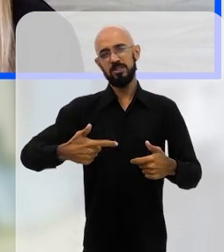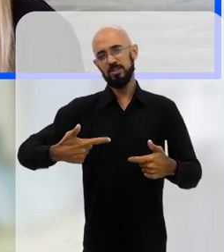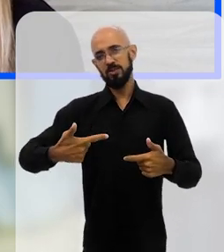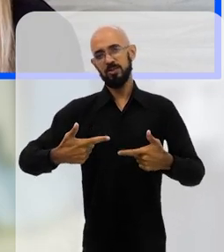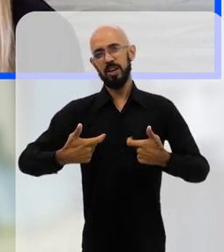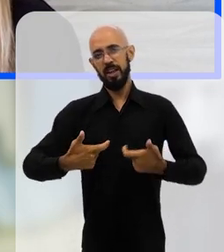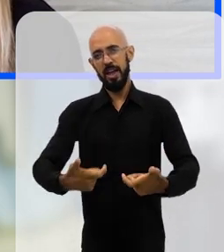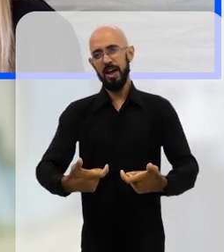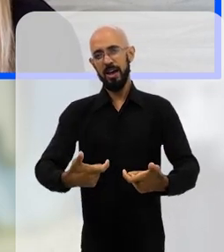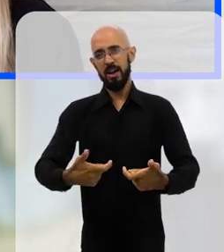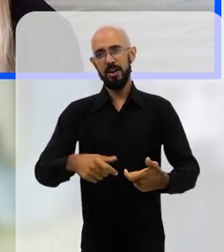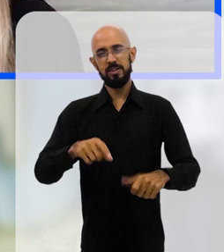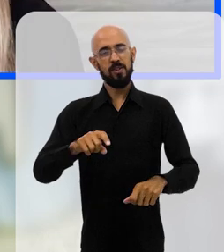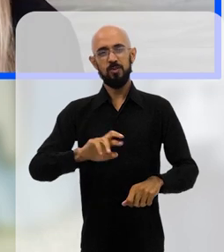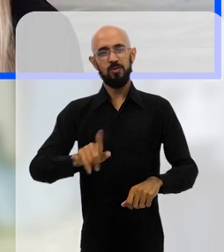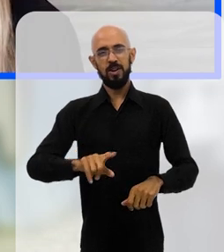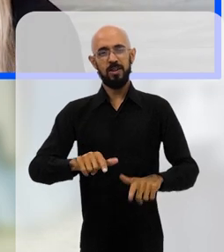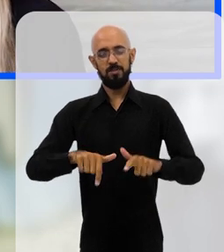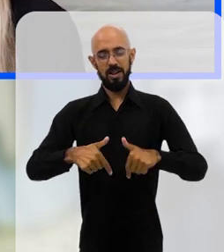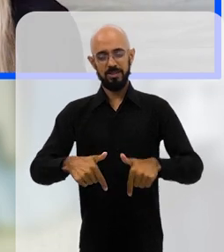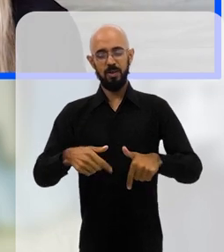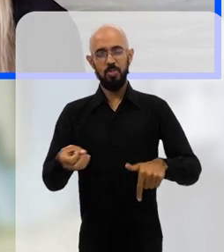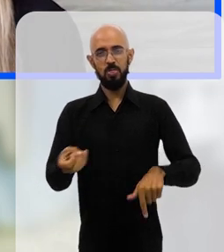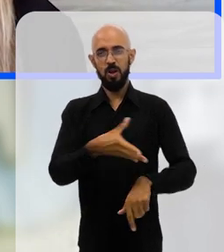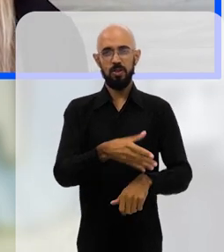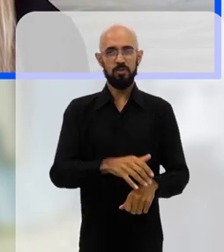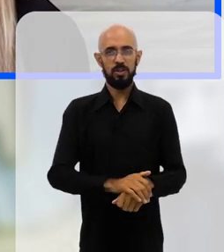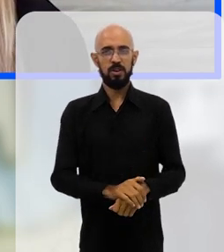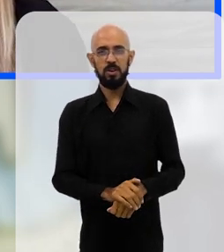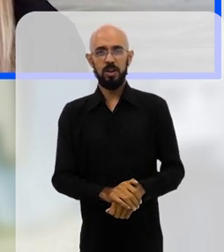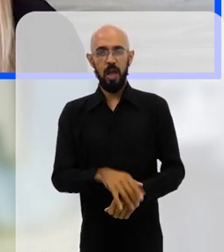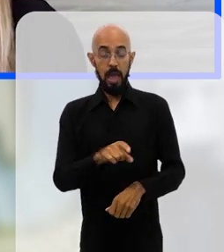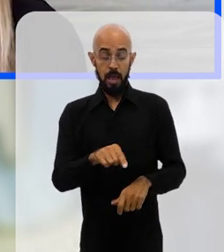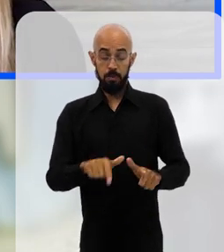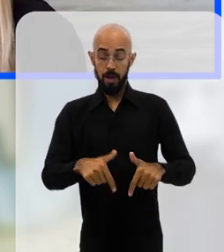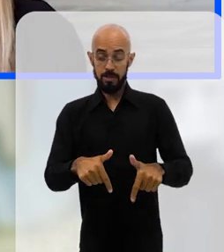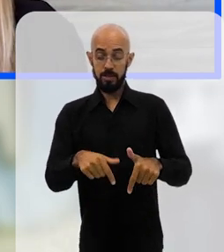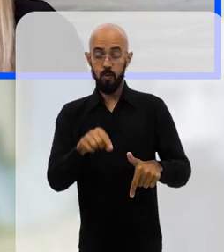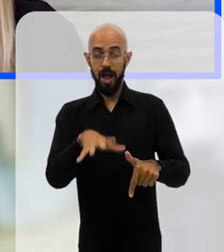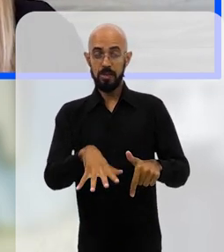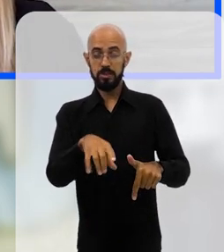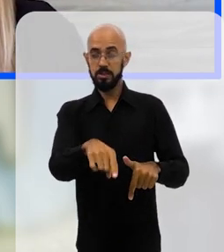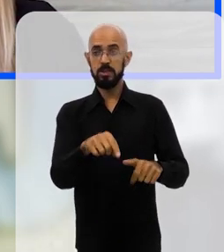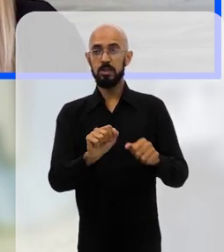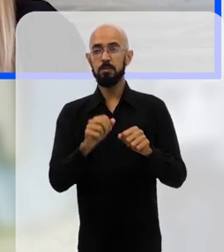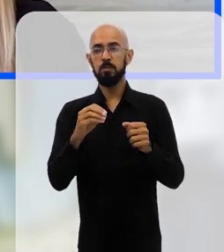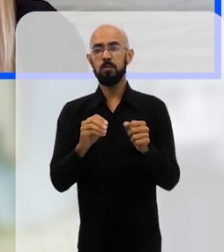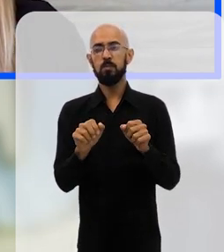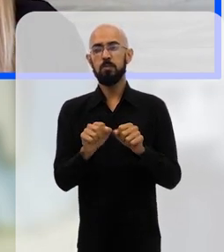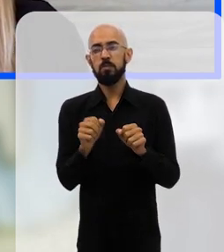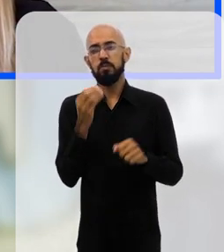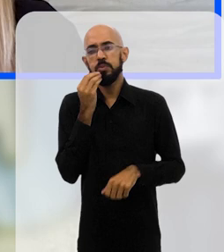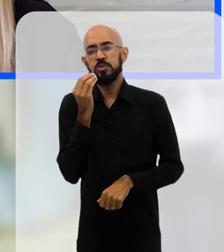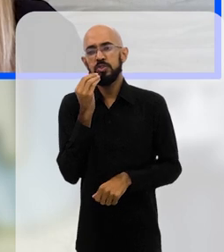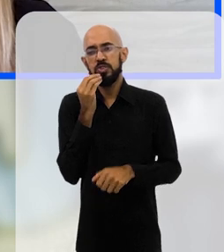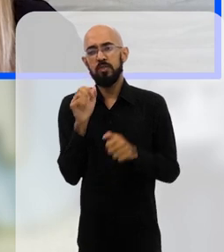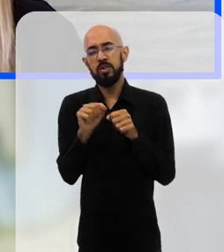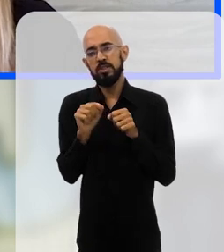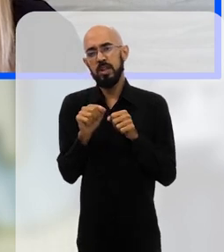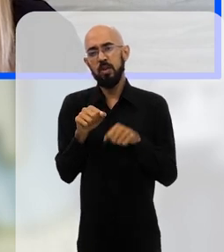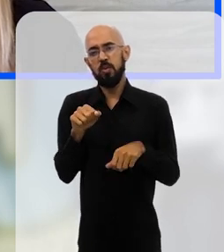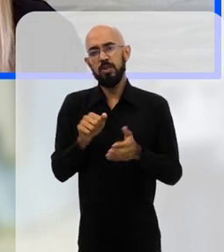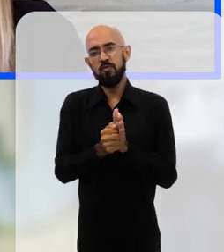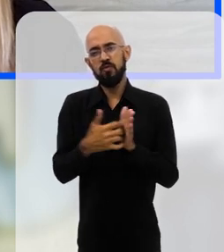guerra, né, então não seria uma medida nova, né, então só uma medida como essa possibilitaria que vários países do mundo